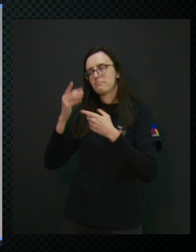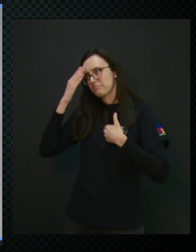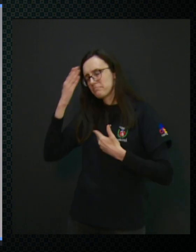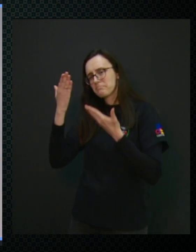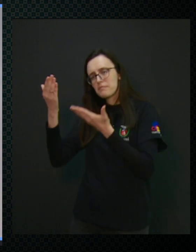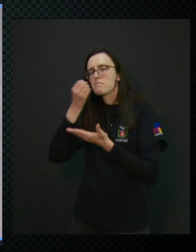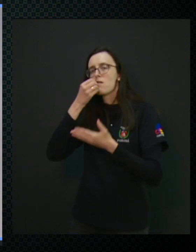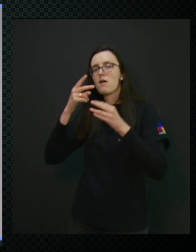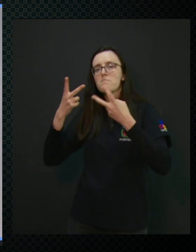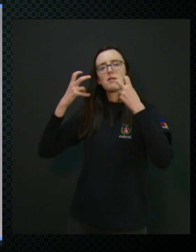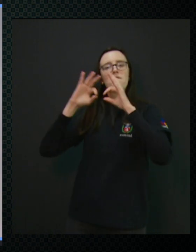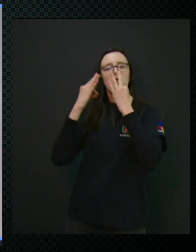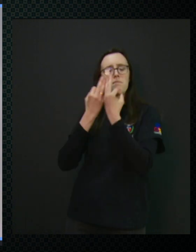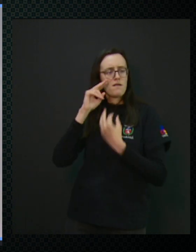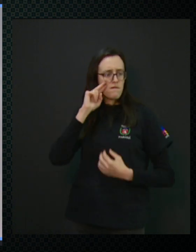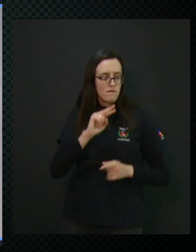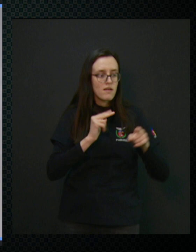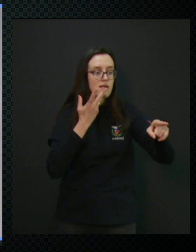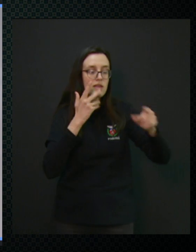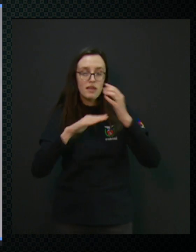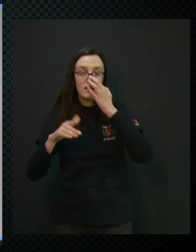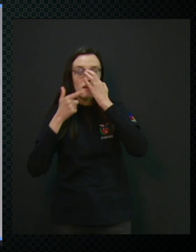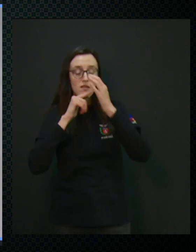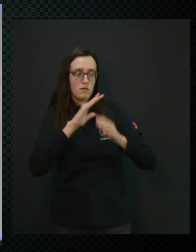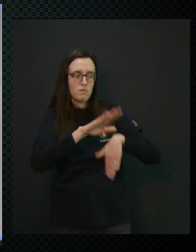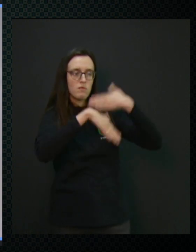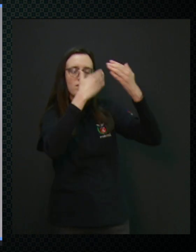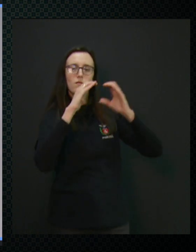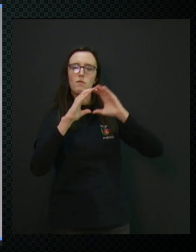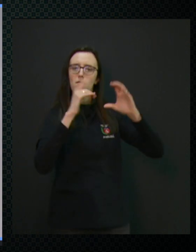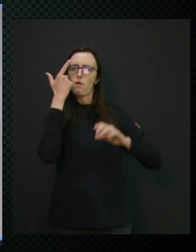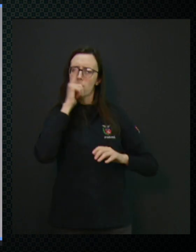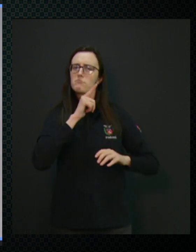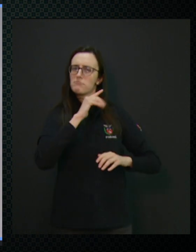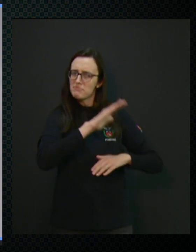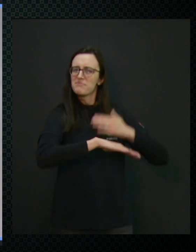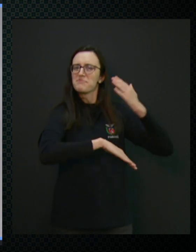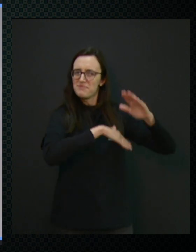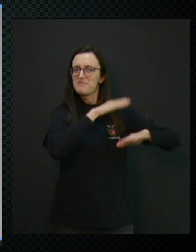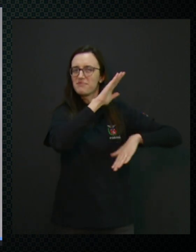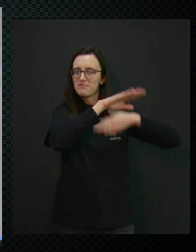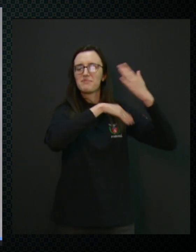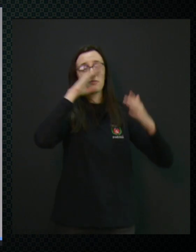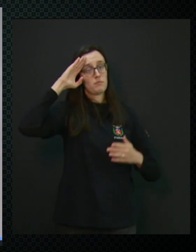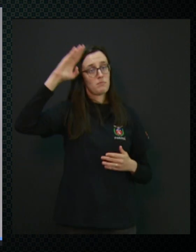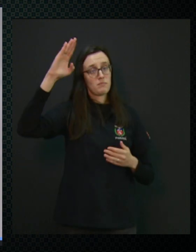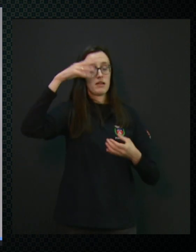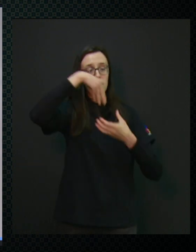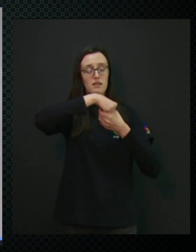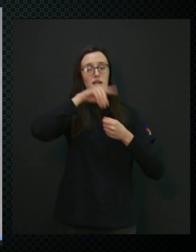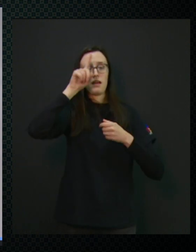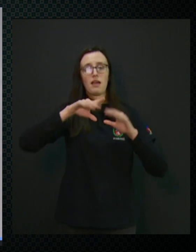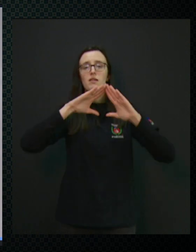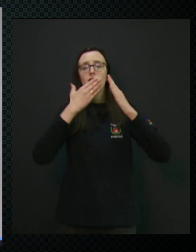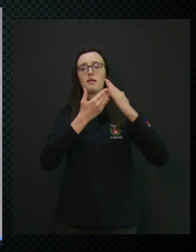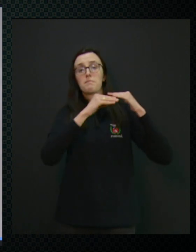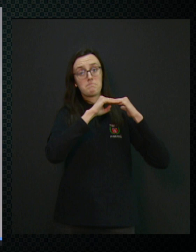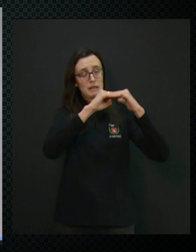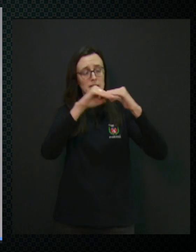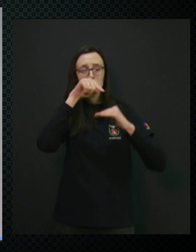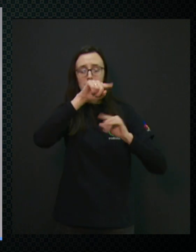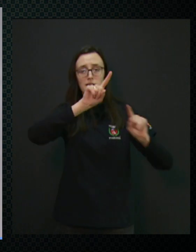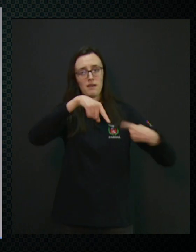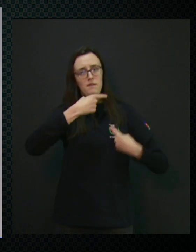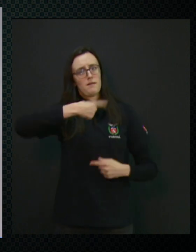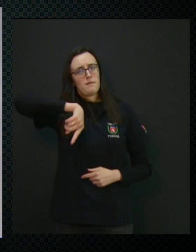família por ver essa criança se comunicando, essa criança se desenvolvendo, principalmente dentro do ensino regular, que é um desafio